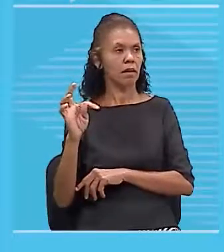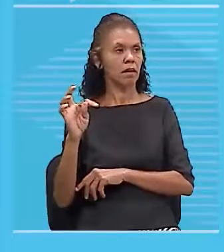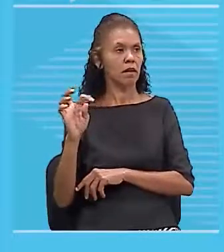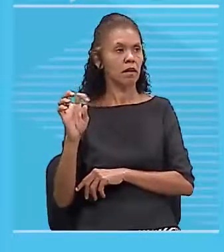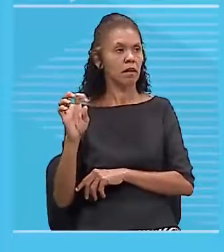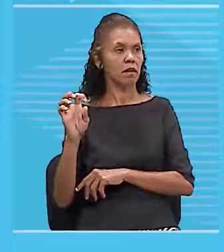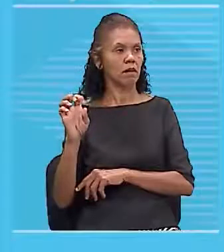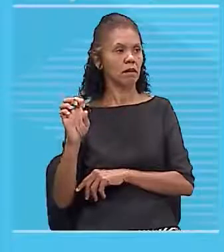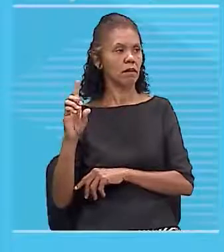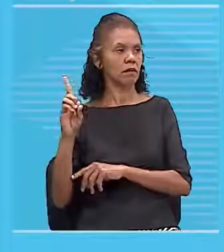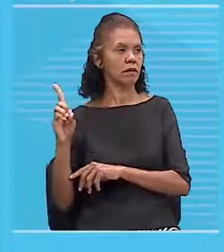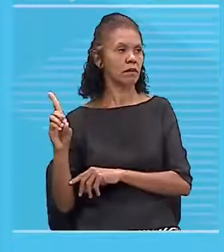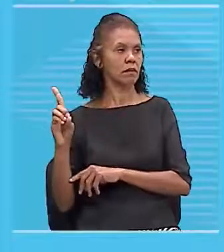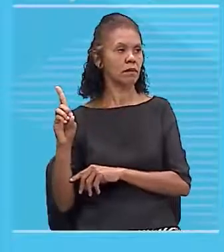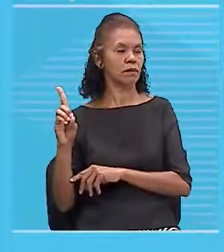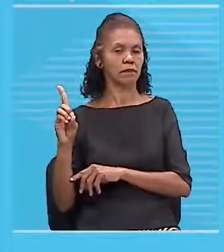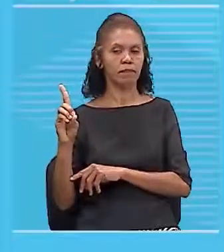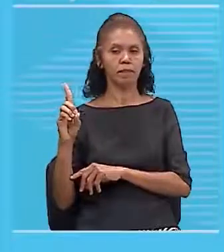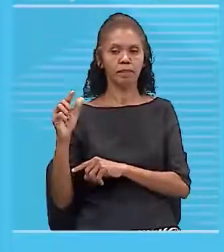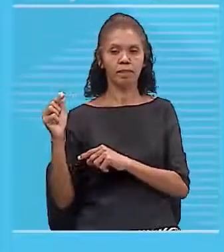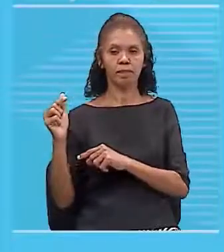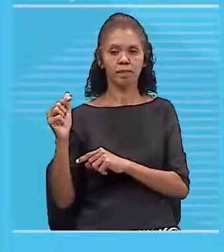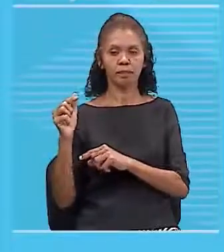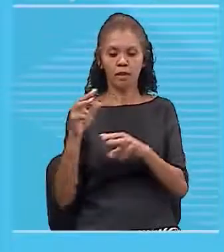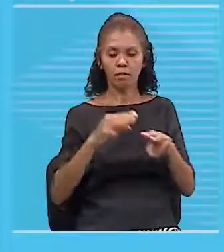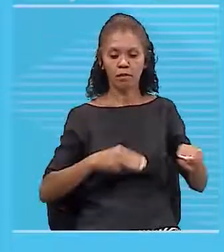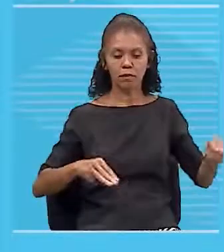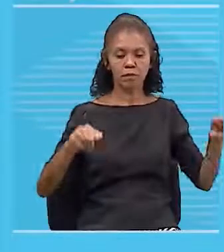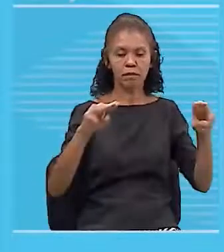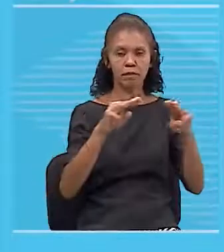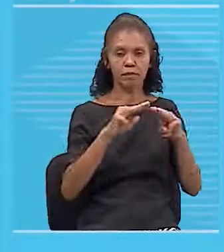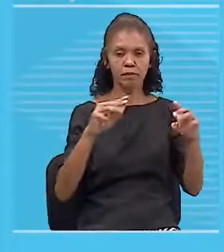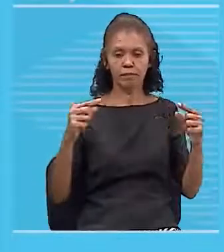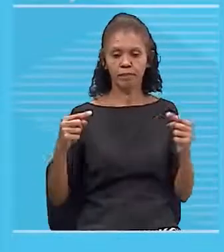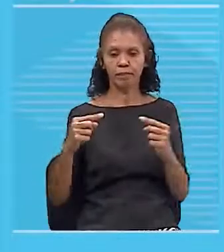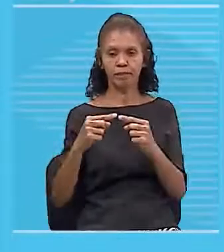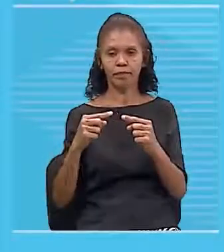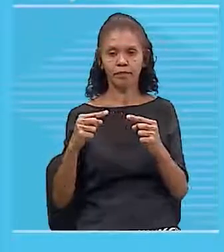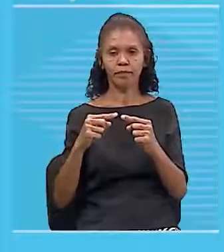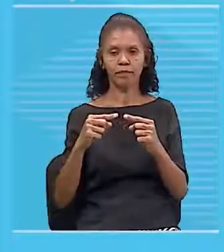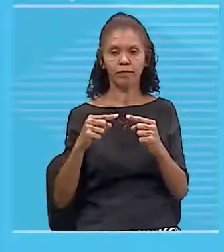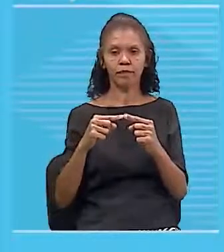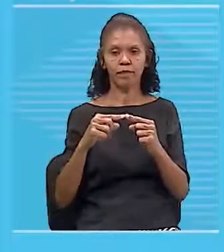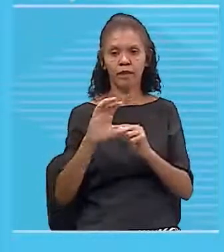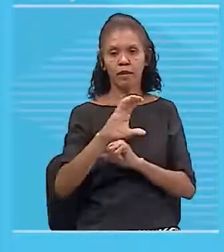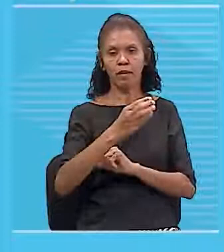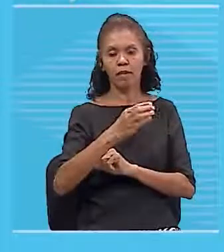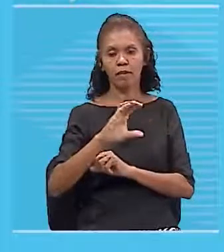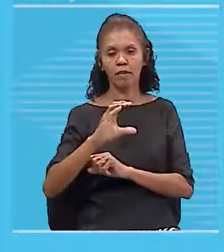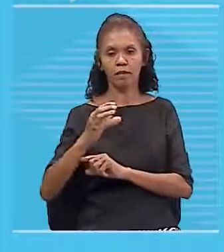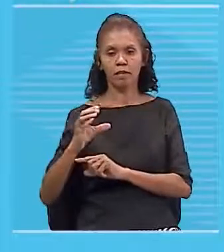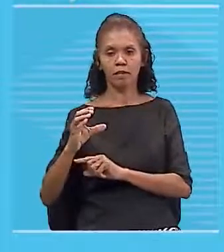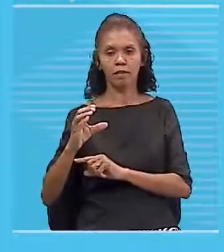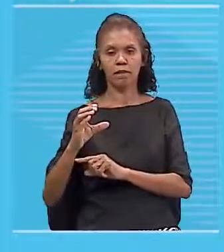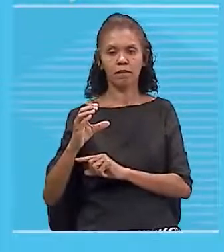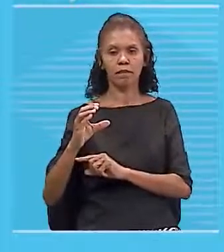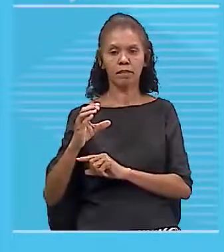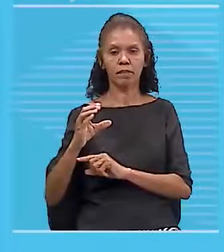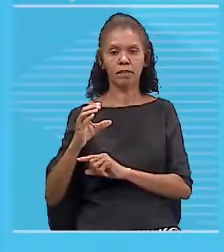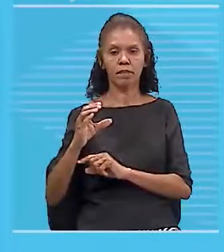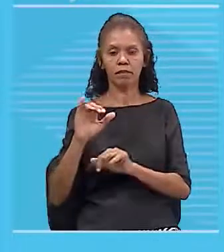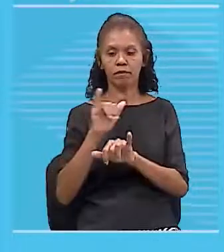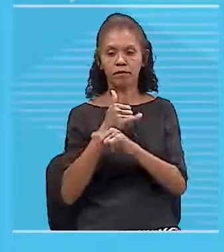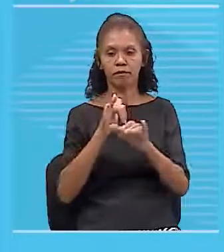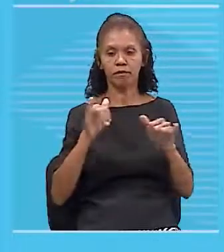ele associou magnetismo à corrente elétrica, à eletricidade.